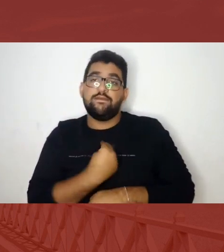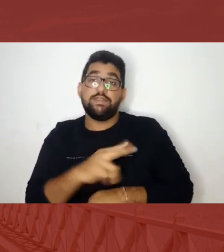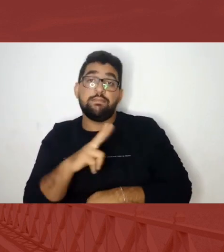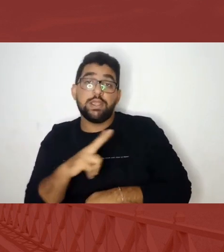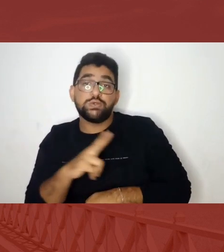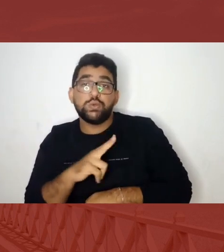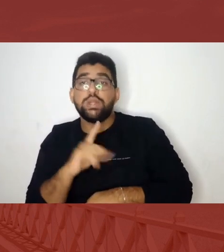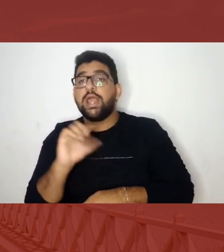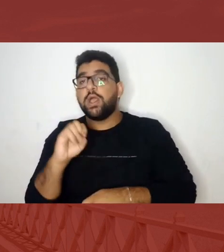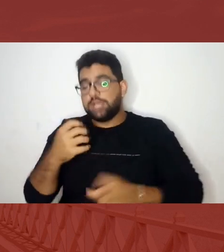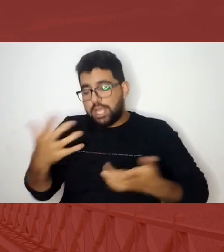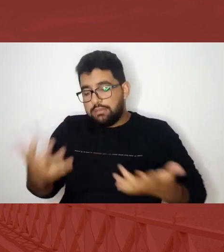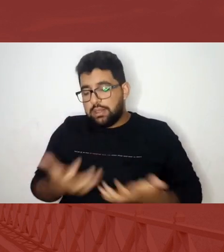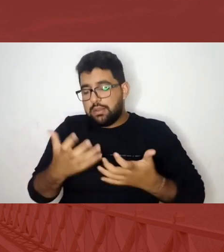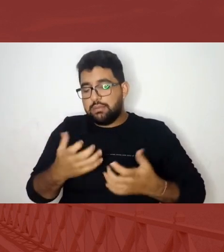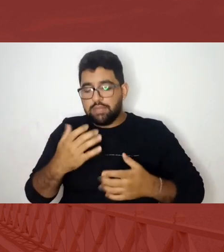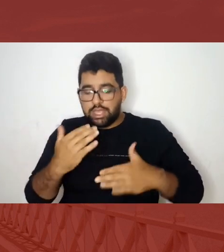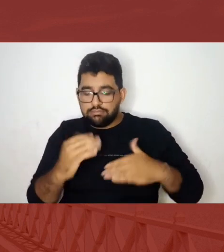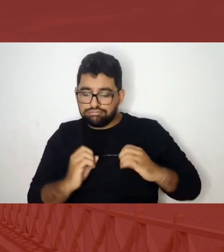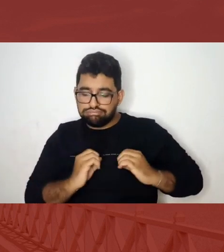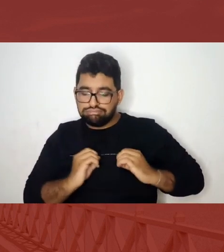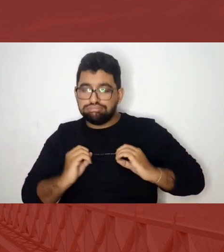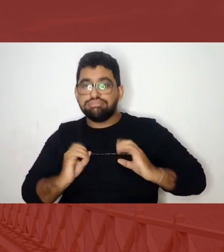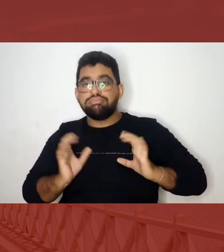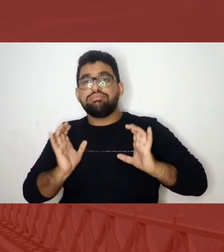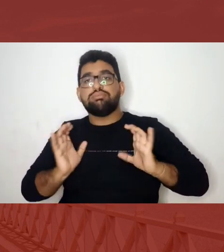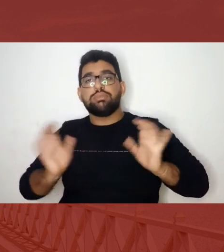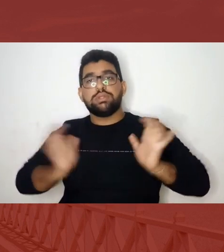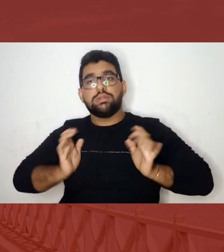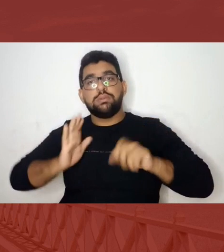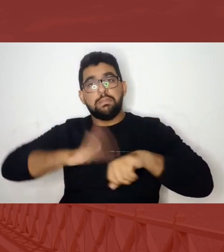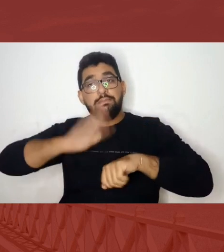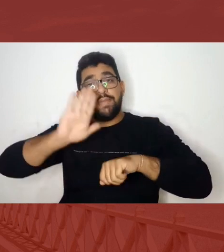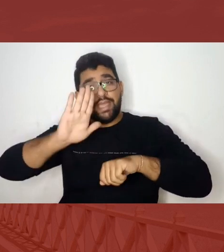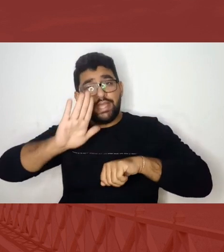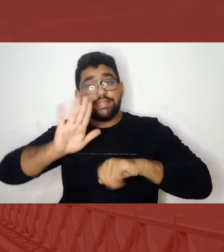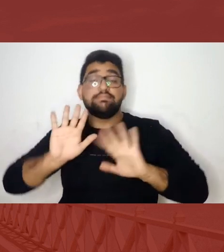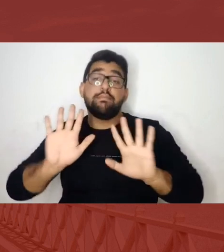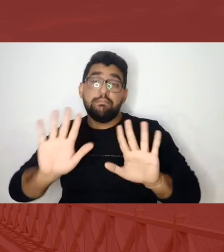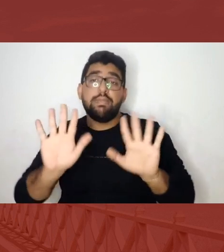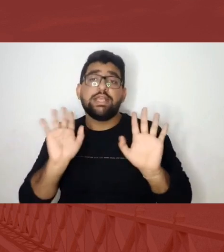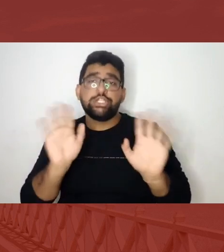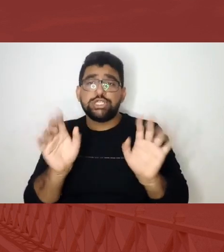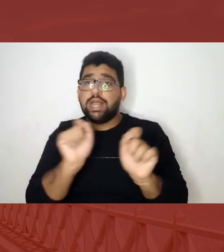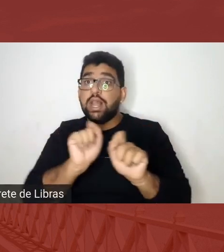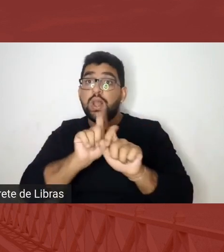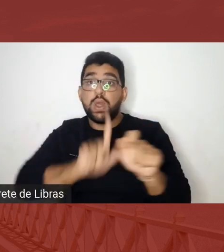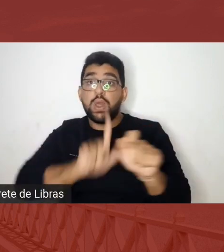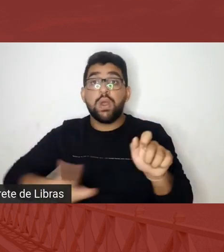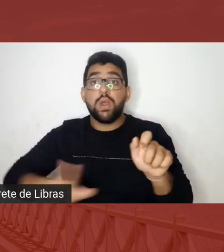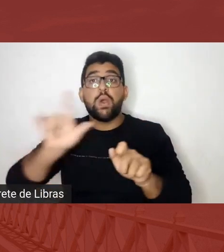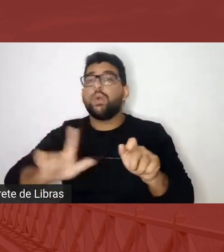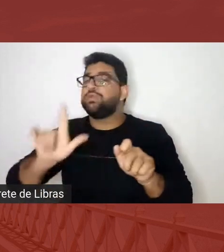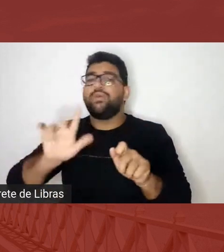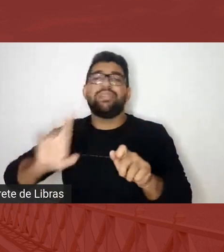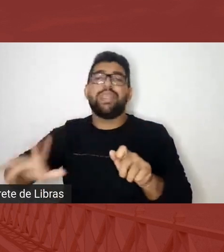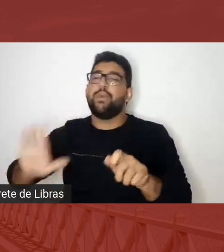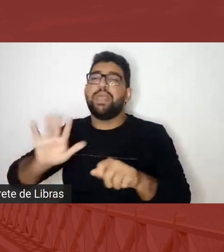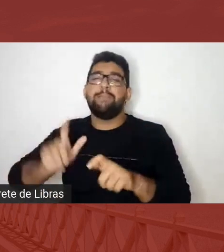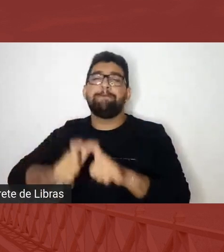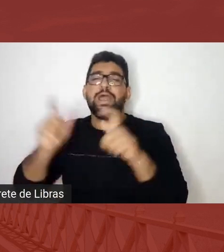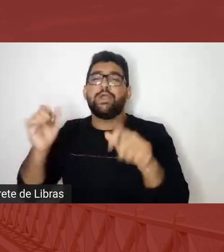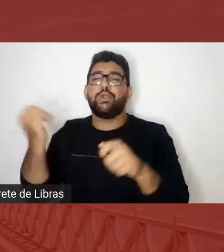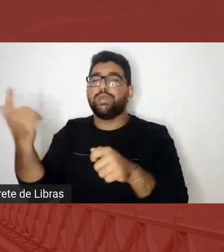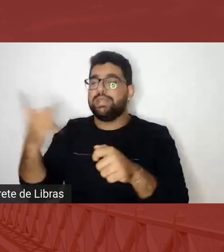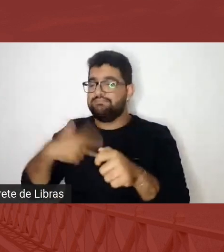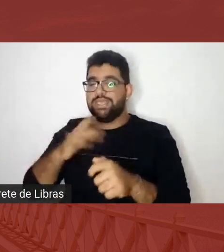economicamente sabe é evidente que isso não é maior do que a minha coragem o meu impulso pra luta